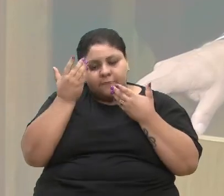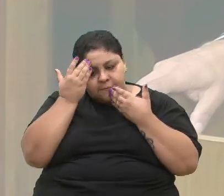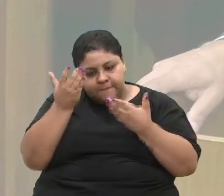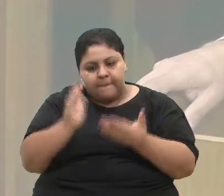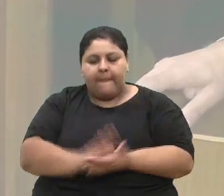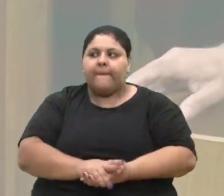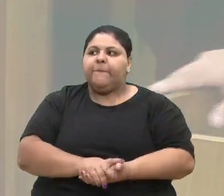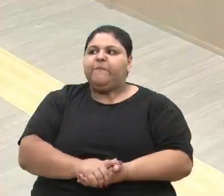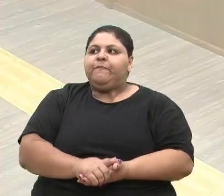obrigado.